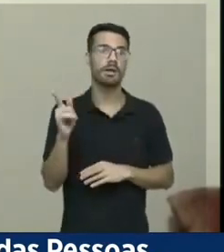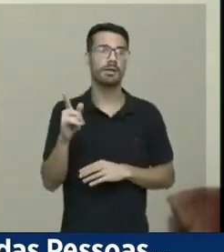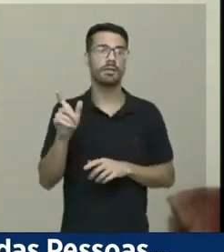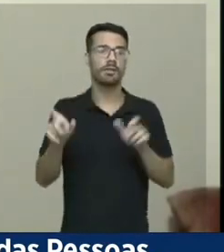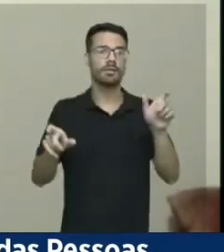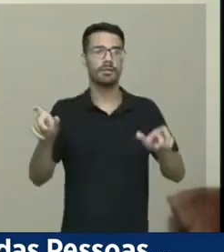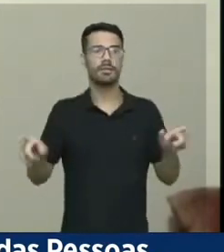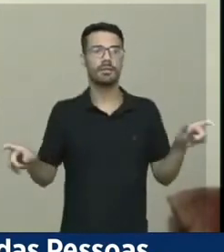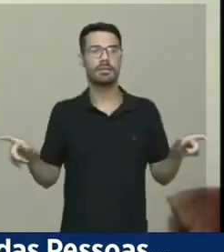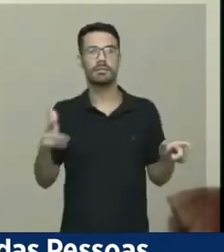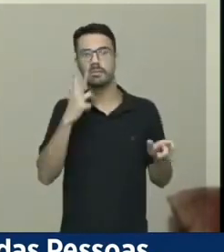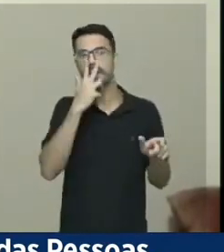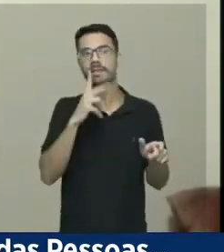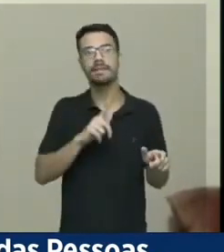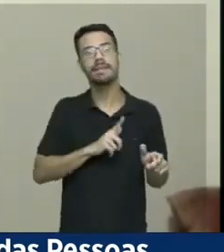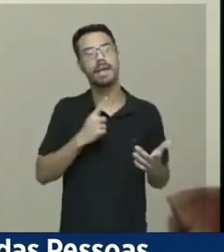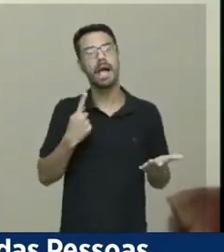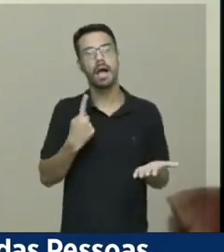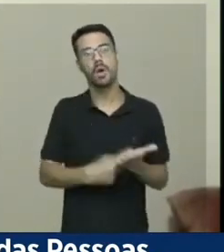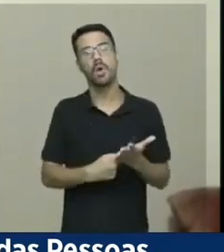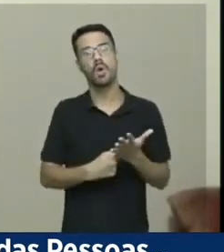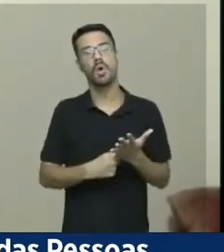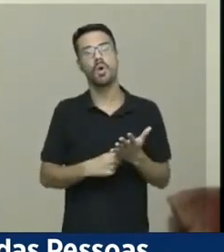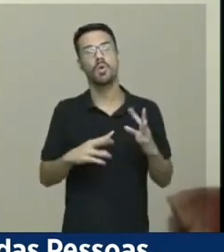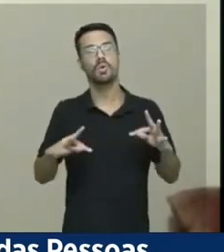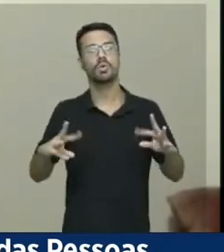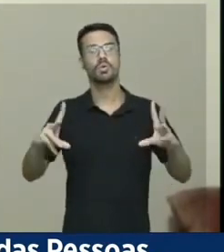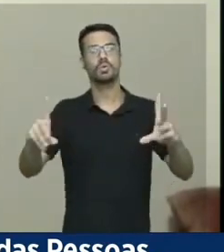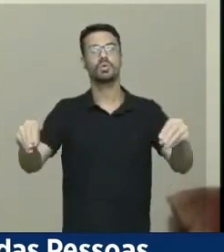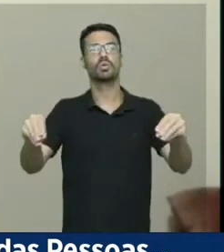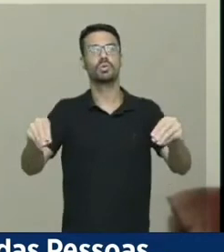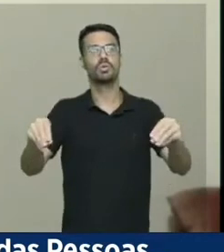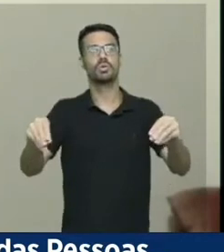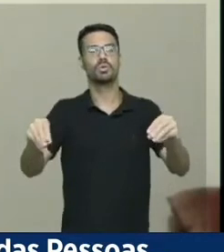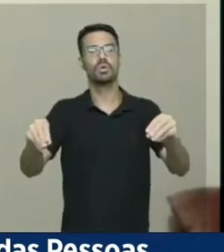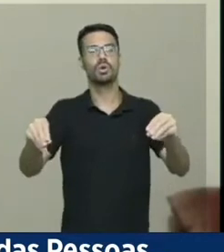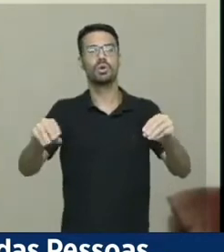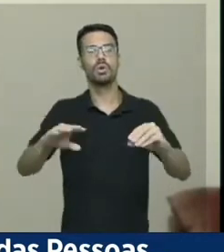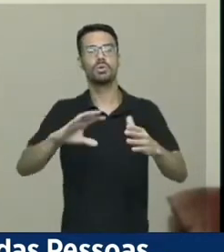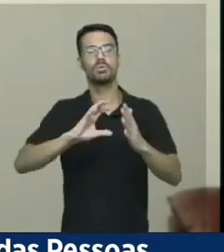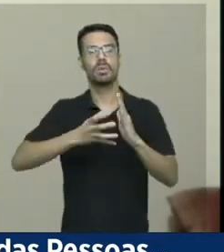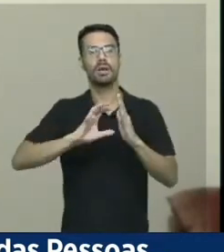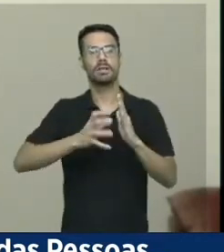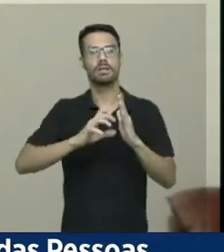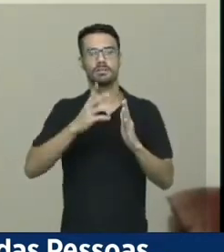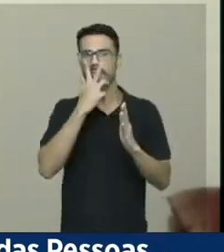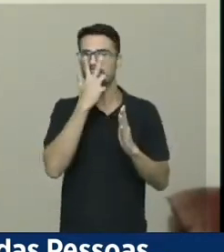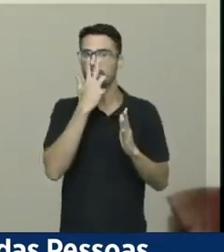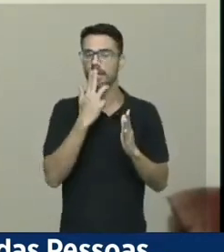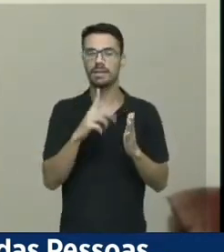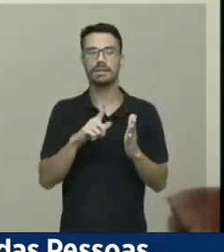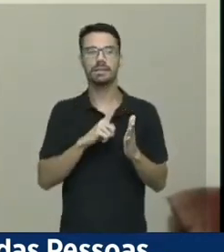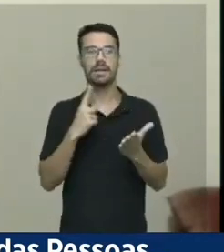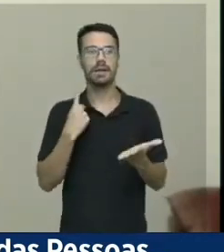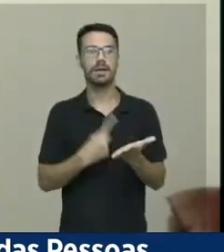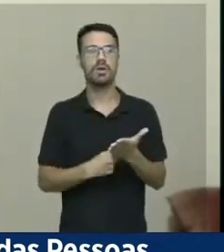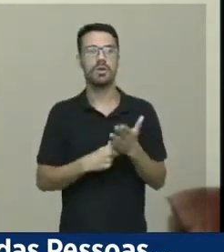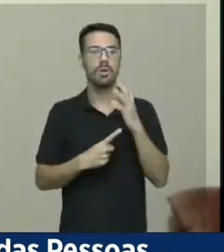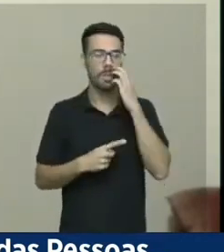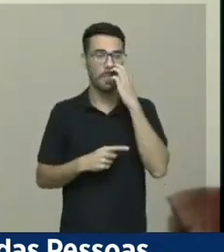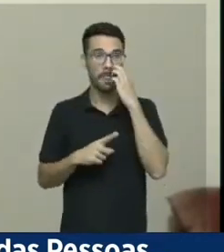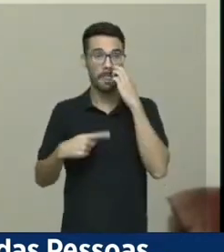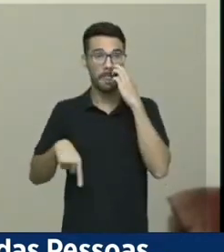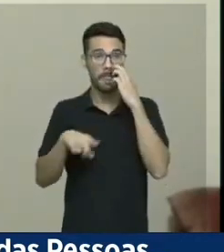um grande acordo existente aí, com todas as colorações políticas partidárias. E nós, pessoas com deficiência,